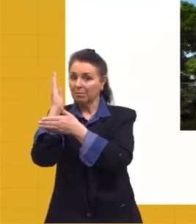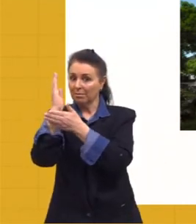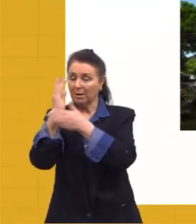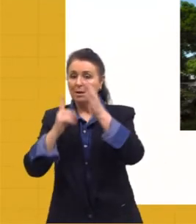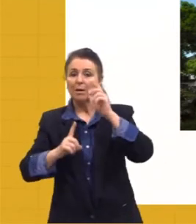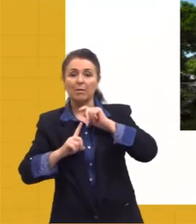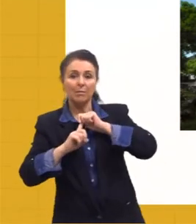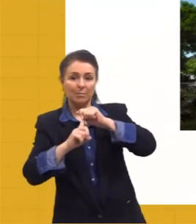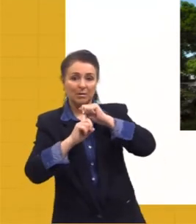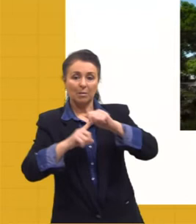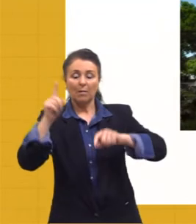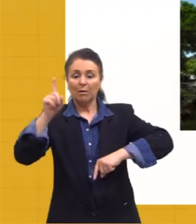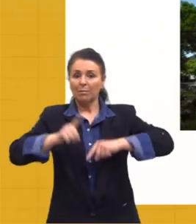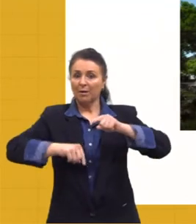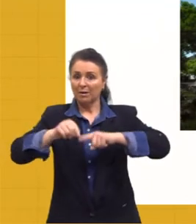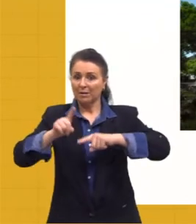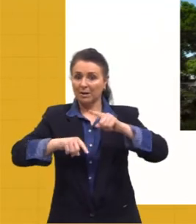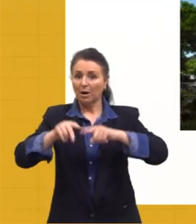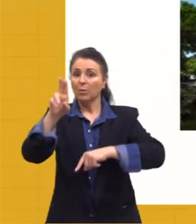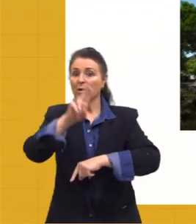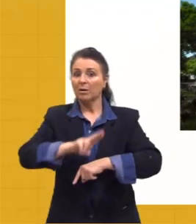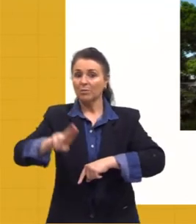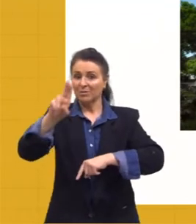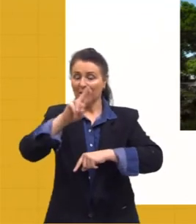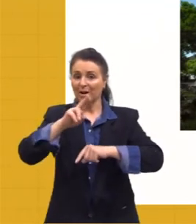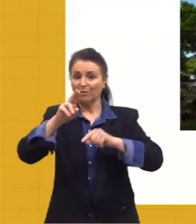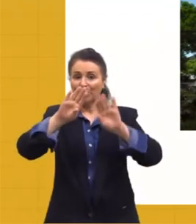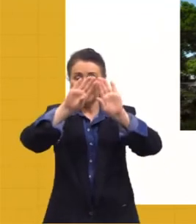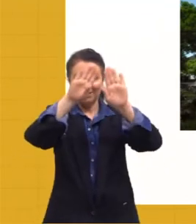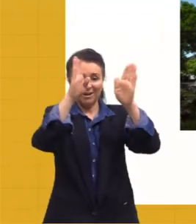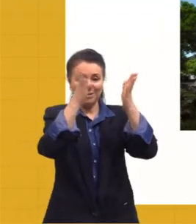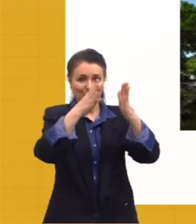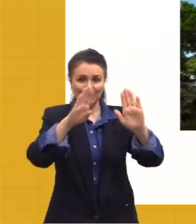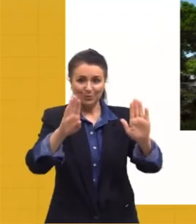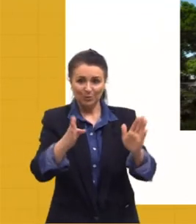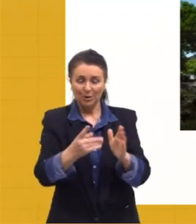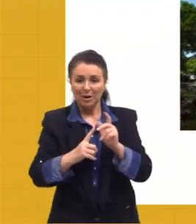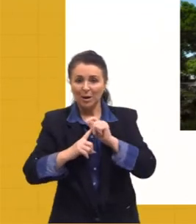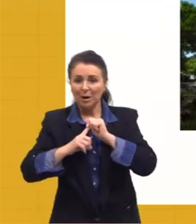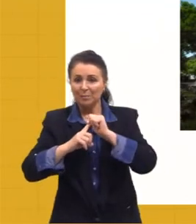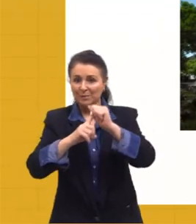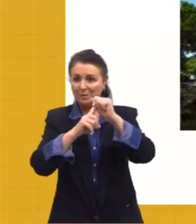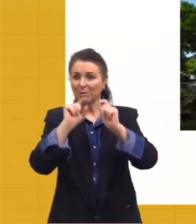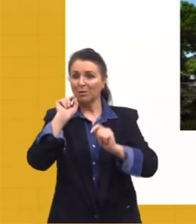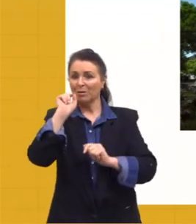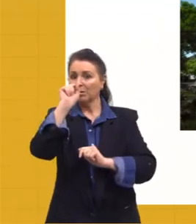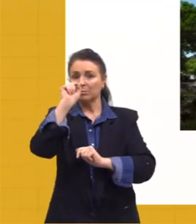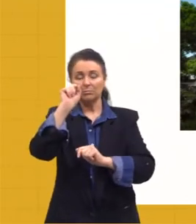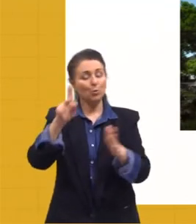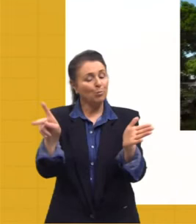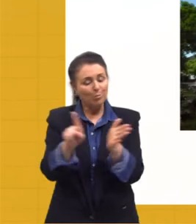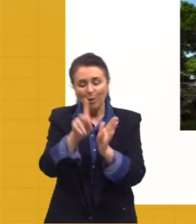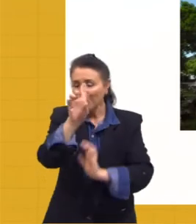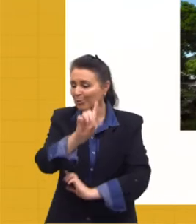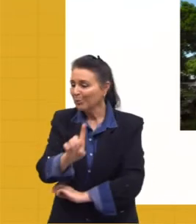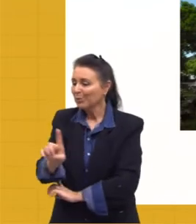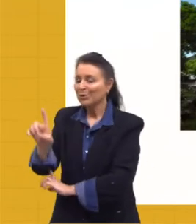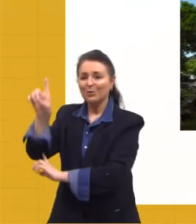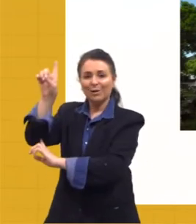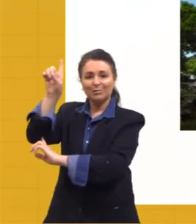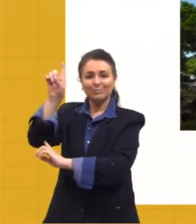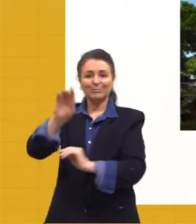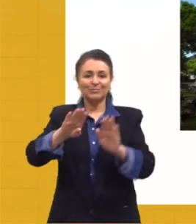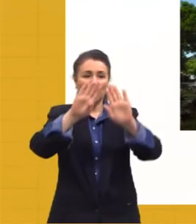materiais utilizados pelos aztecas na escultura. As principais figuras esculpidas eram seus deuses. A escultura